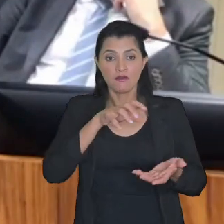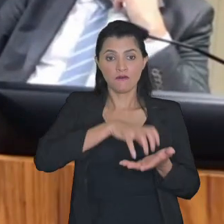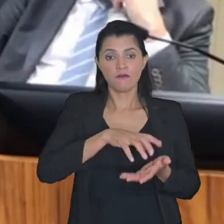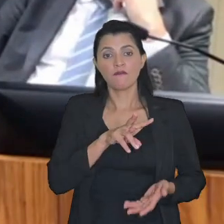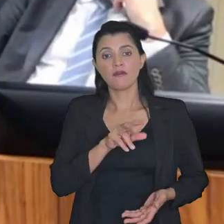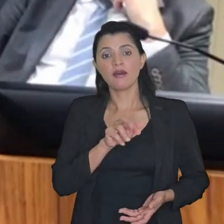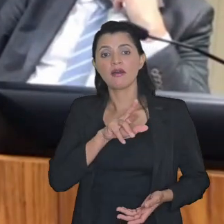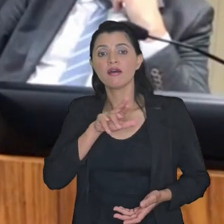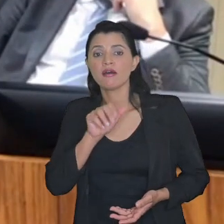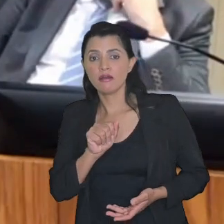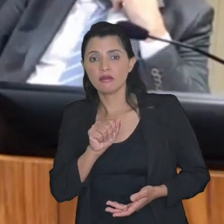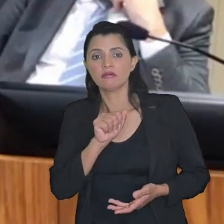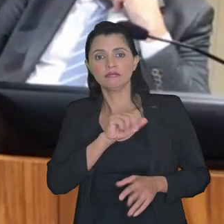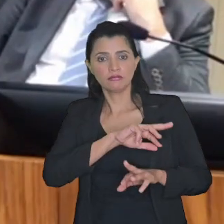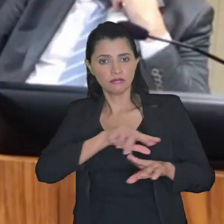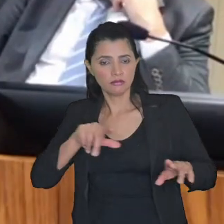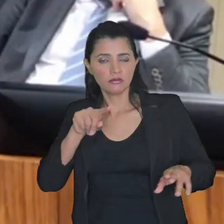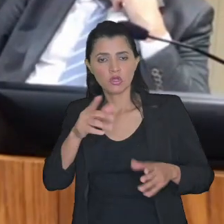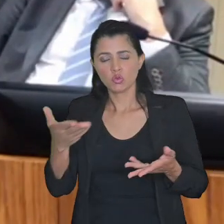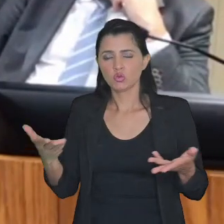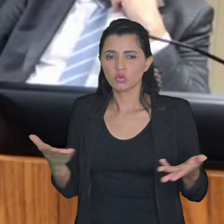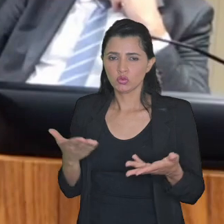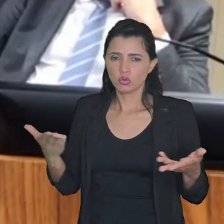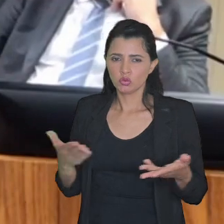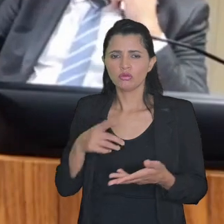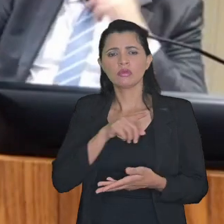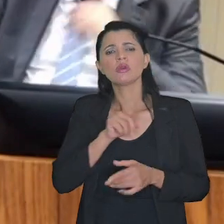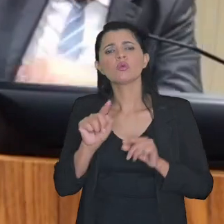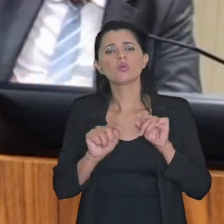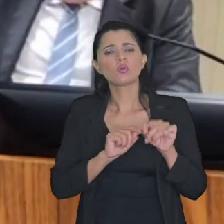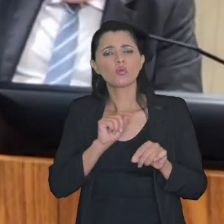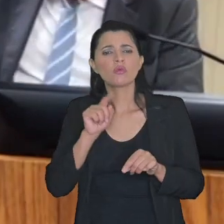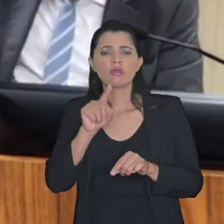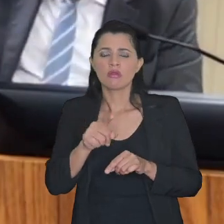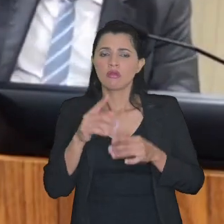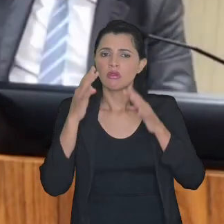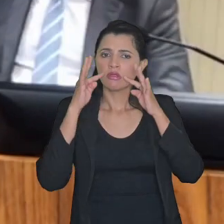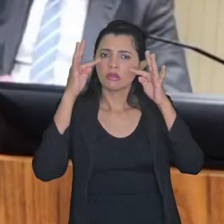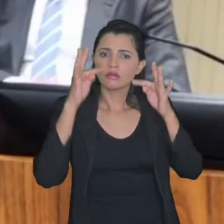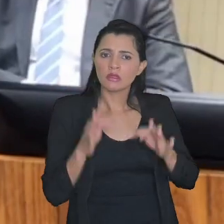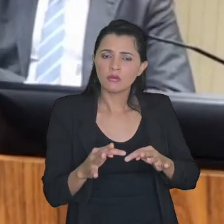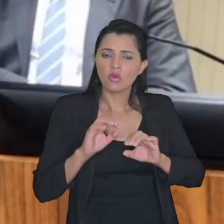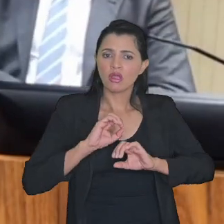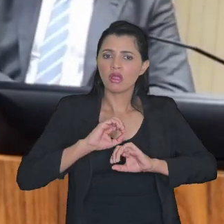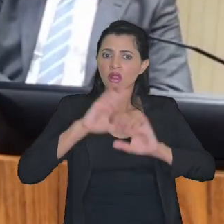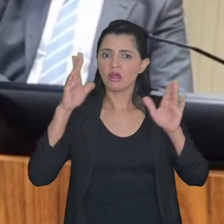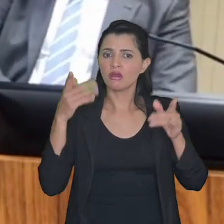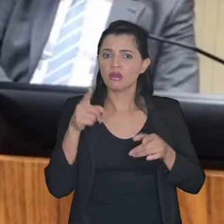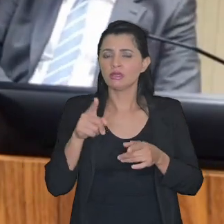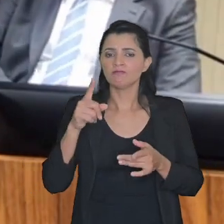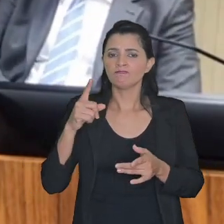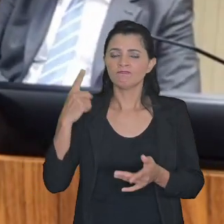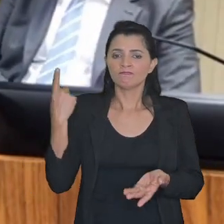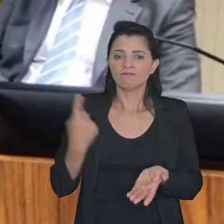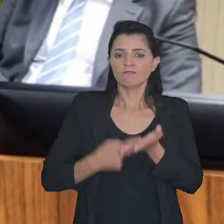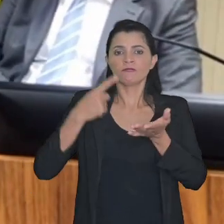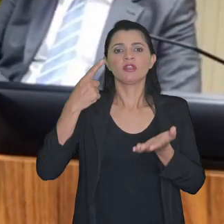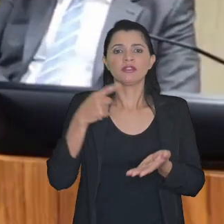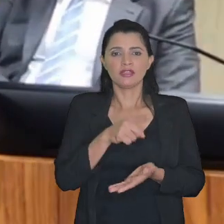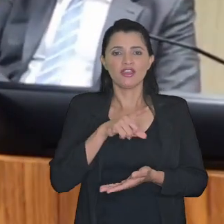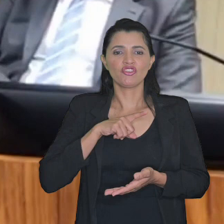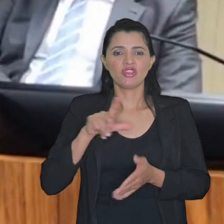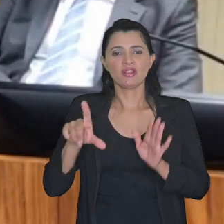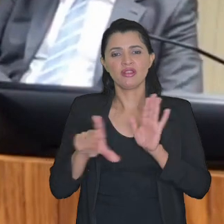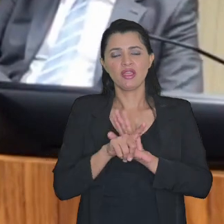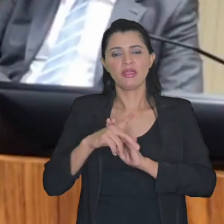fiscal doutor Nino hoje elas são a testemunha clara da validade da lei de